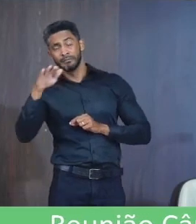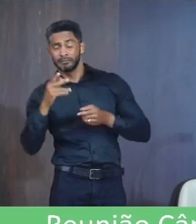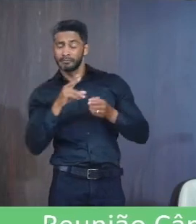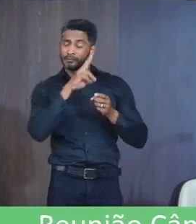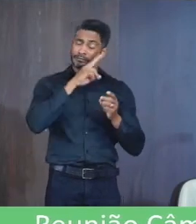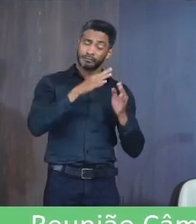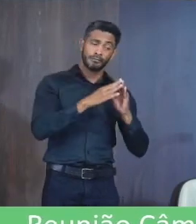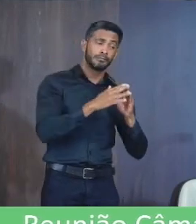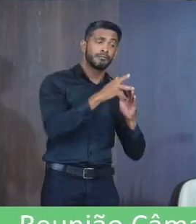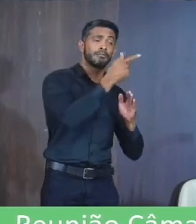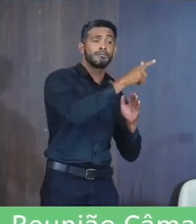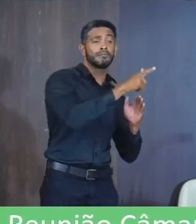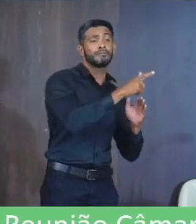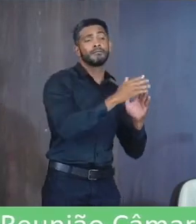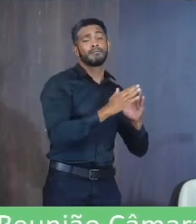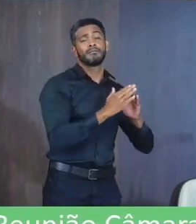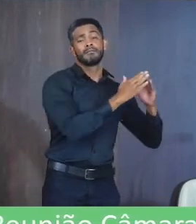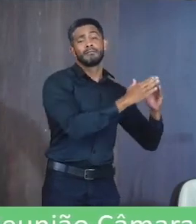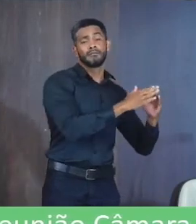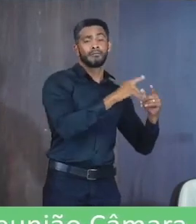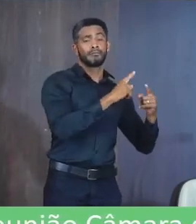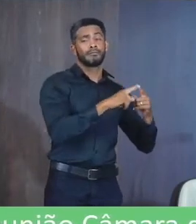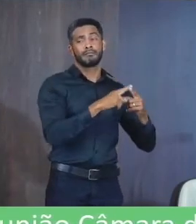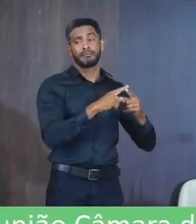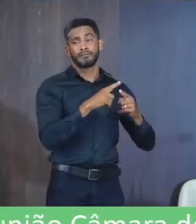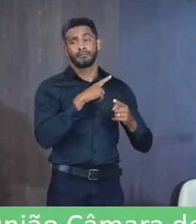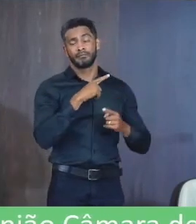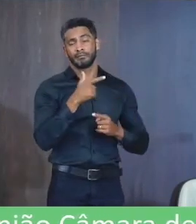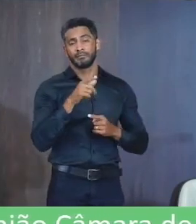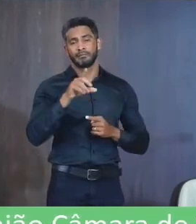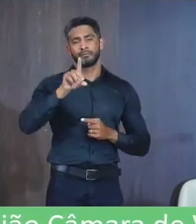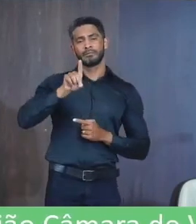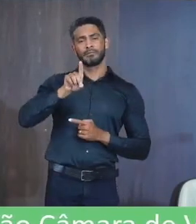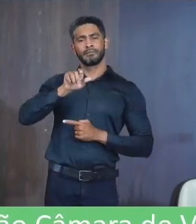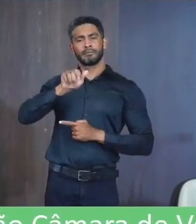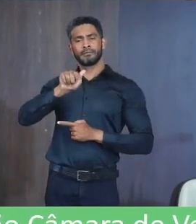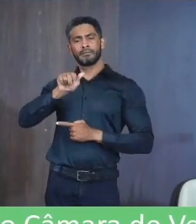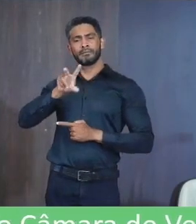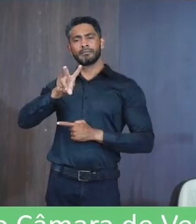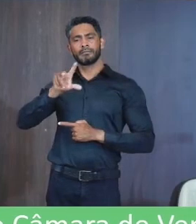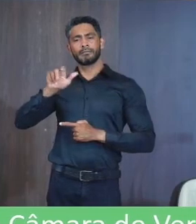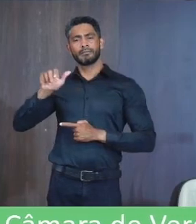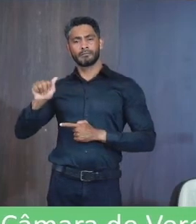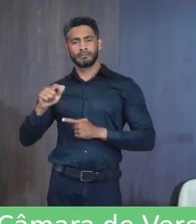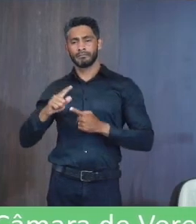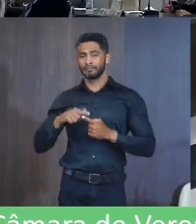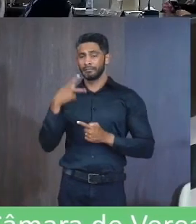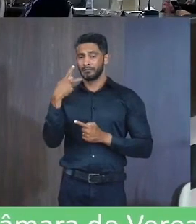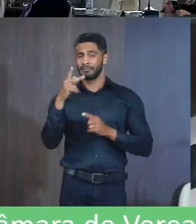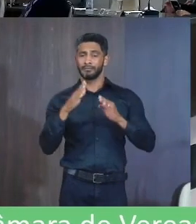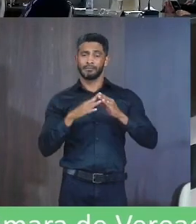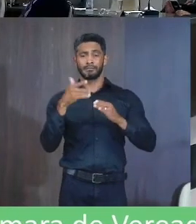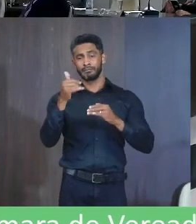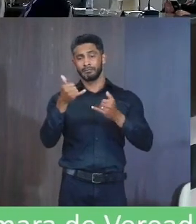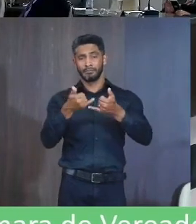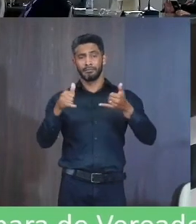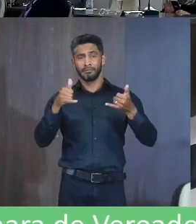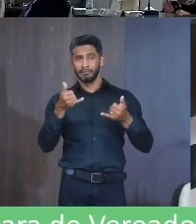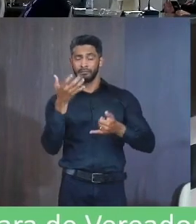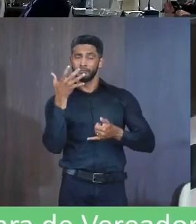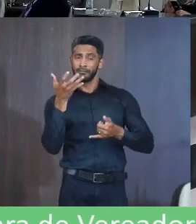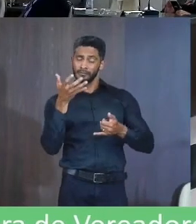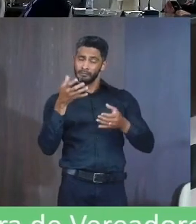dos vizinhos Porque lá Não tem A senhora Dalva Não tem Energia elétrica Então Queria que